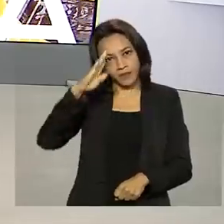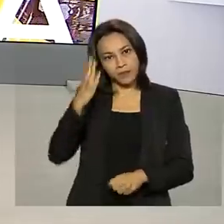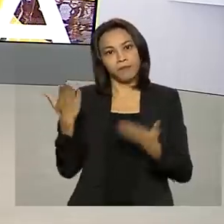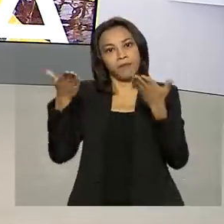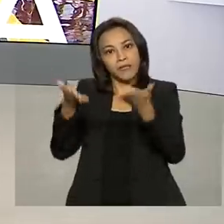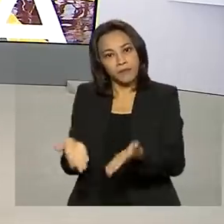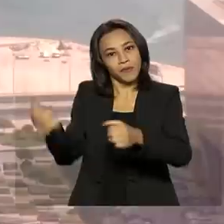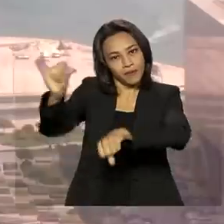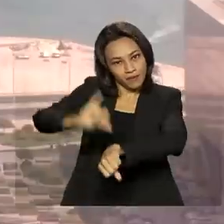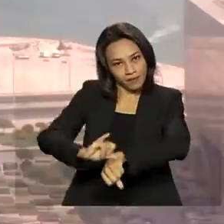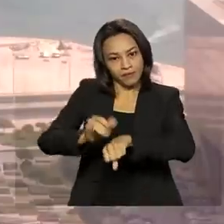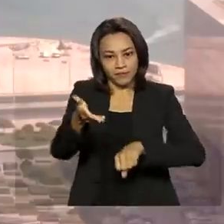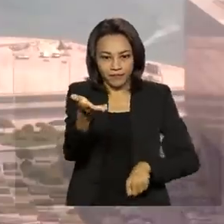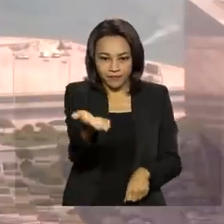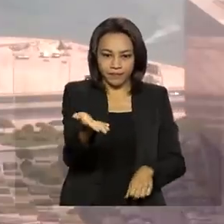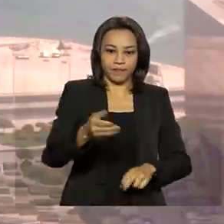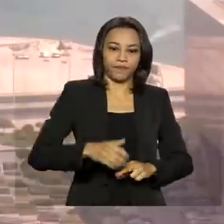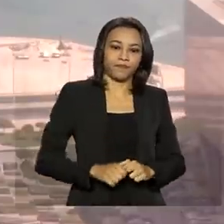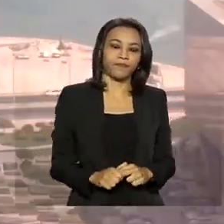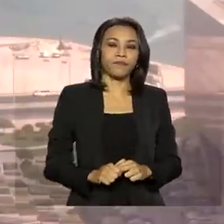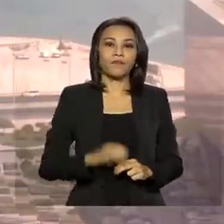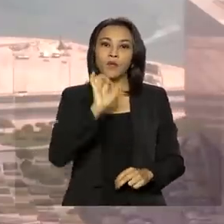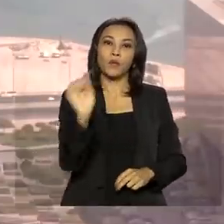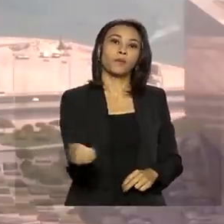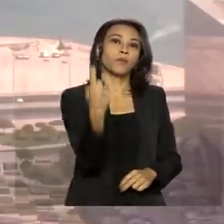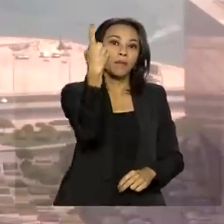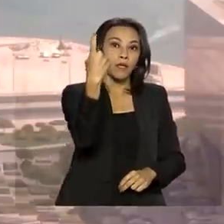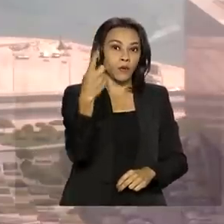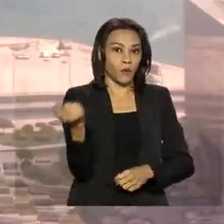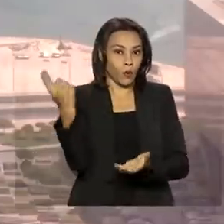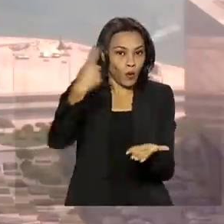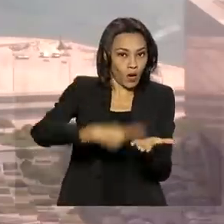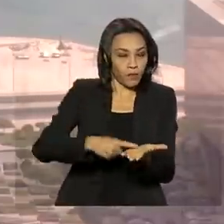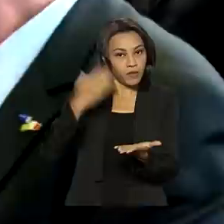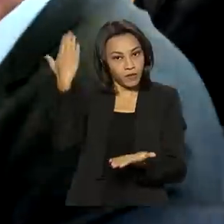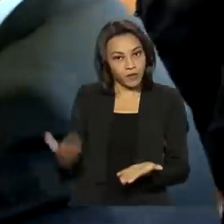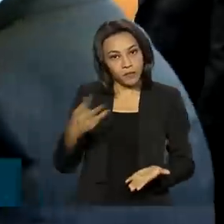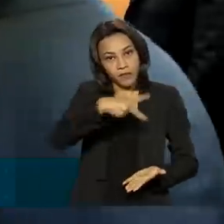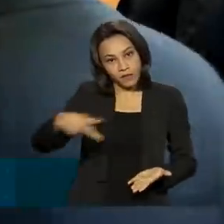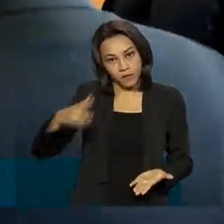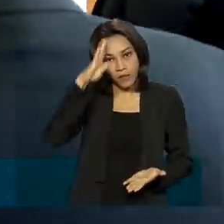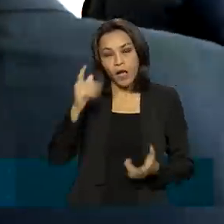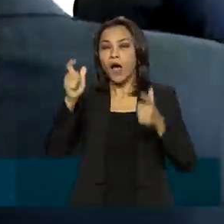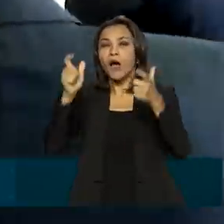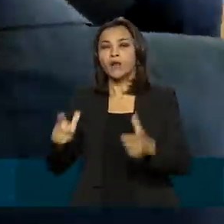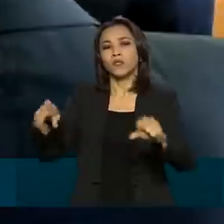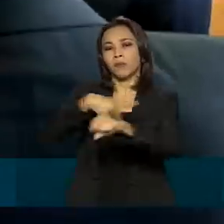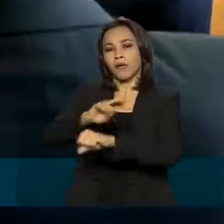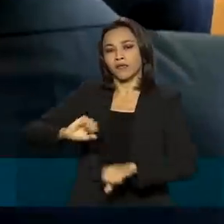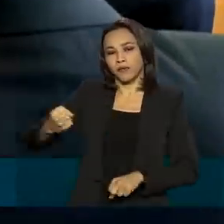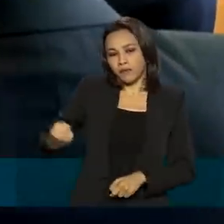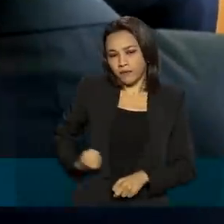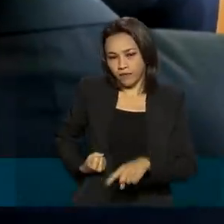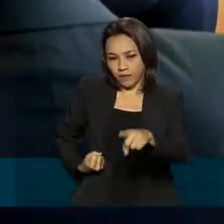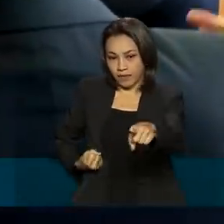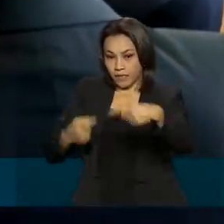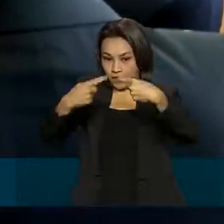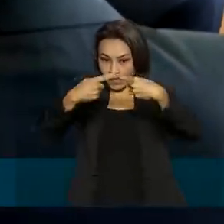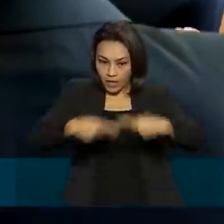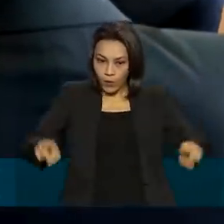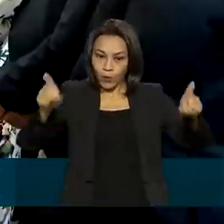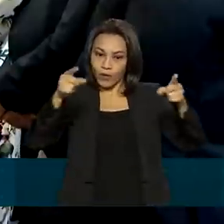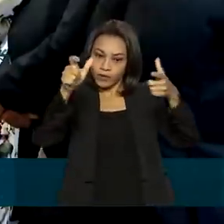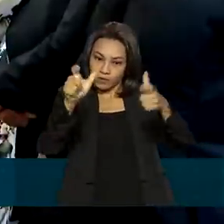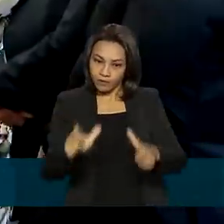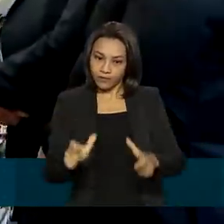Manama. O primeiro compromisso do presidente Jair Bolsonaro no Bahrein foi a inauguração da Embaixada Brasileira na capital